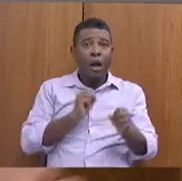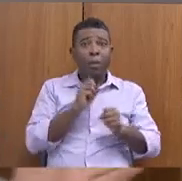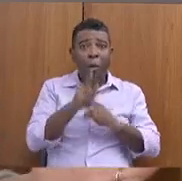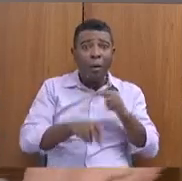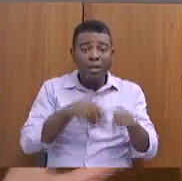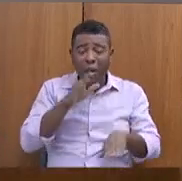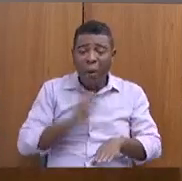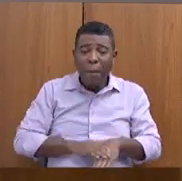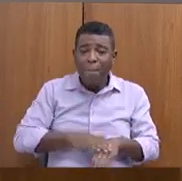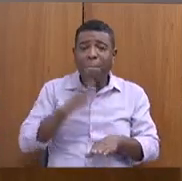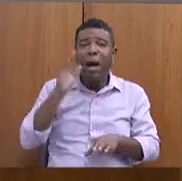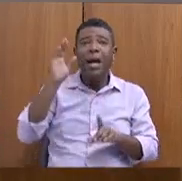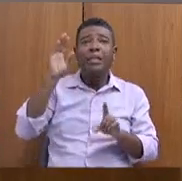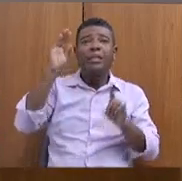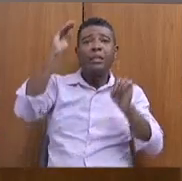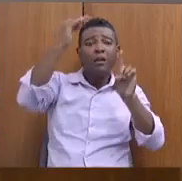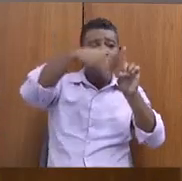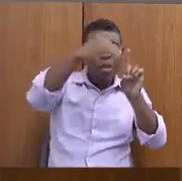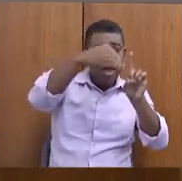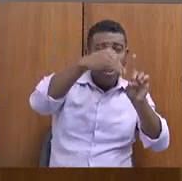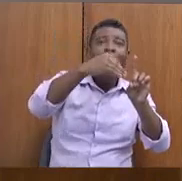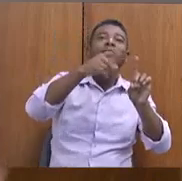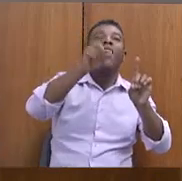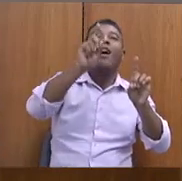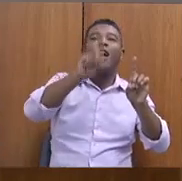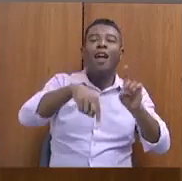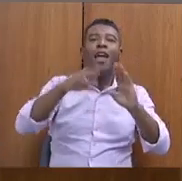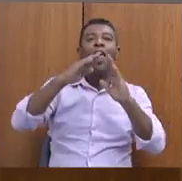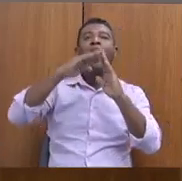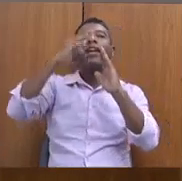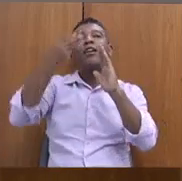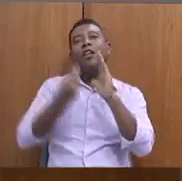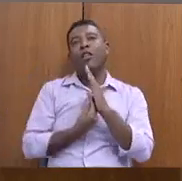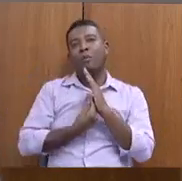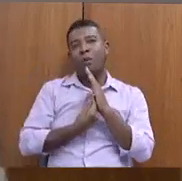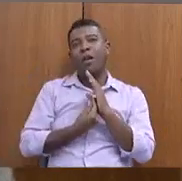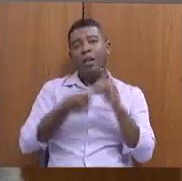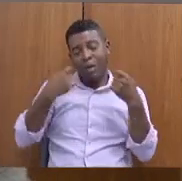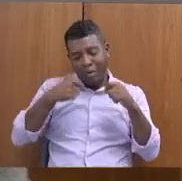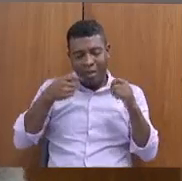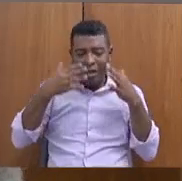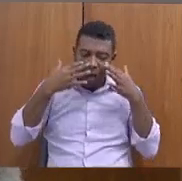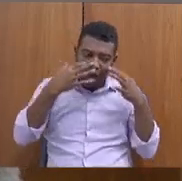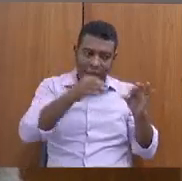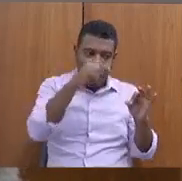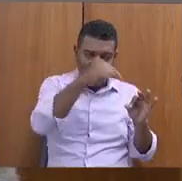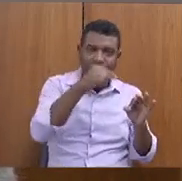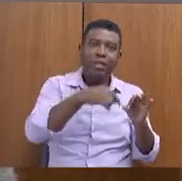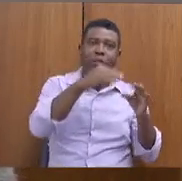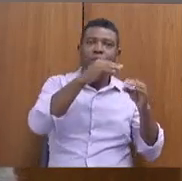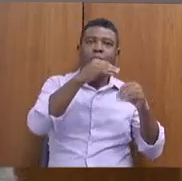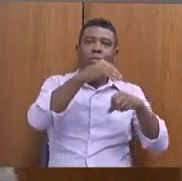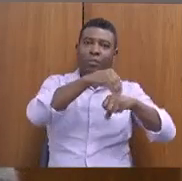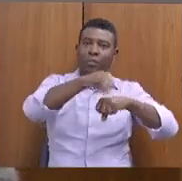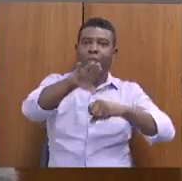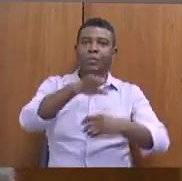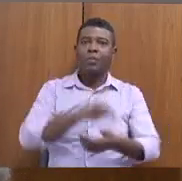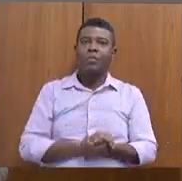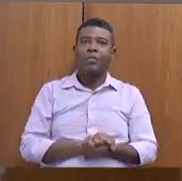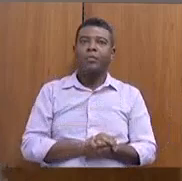município de DHB a maioria são quilombolas. Então, eu queria dar essa atenção. Quanto ao Banco de Empregos,